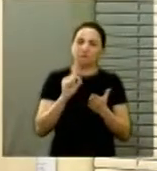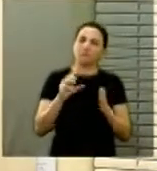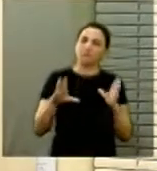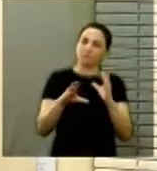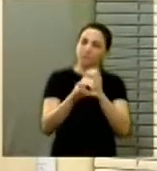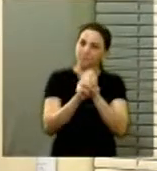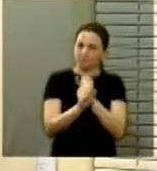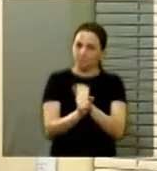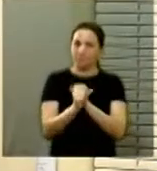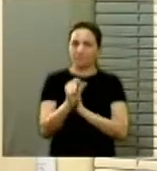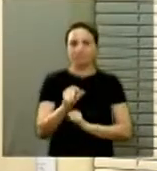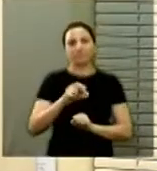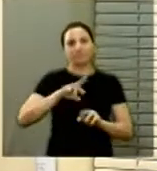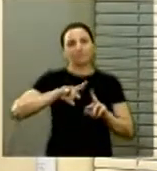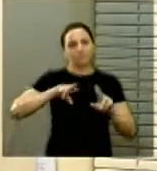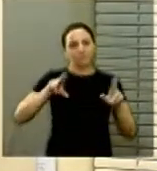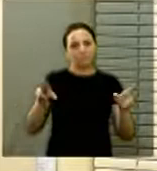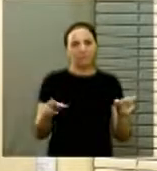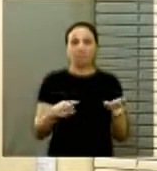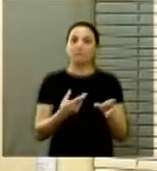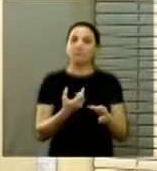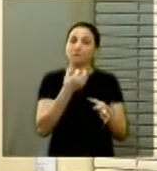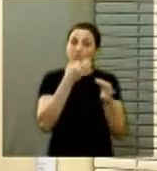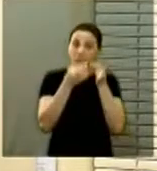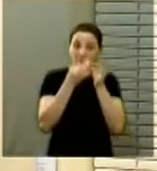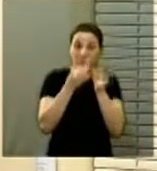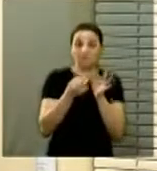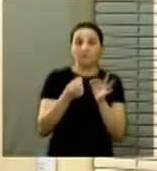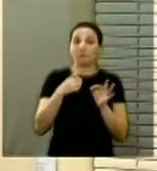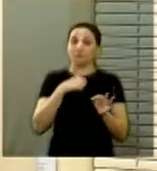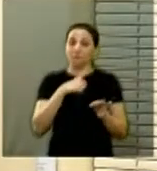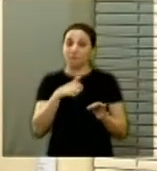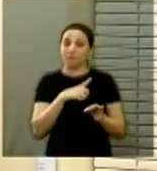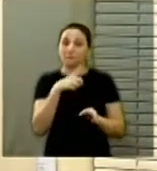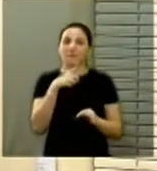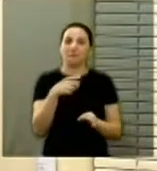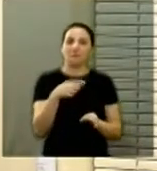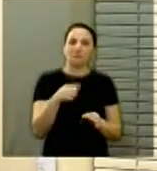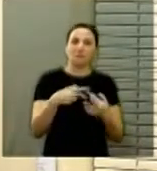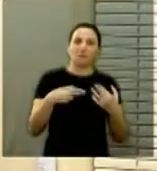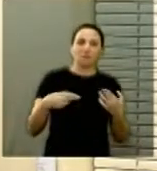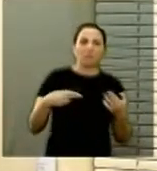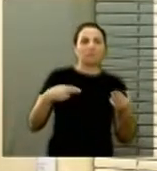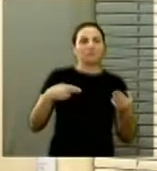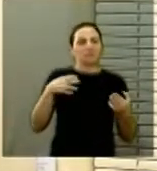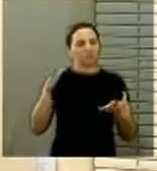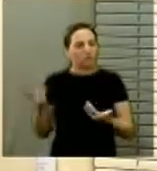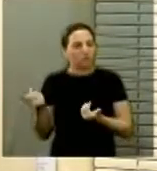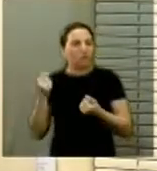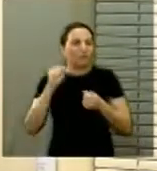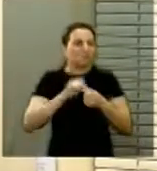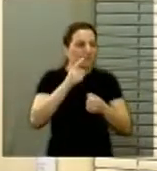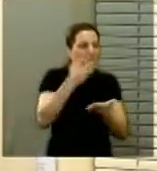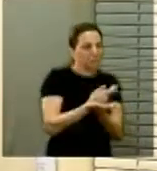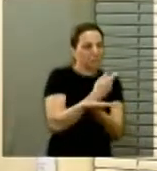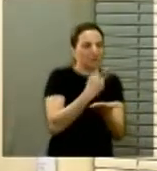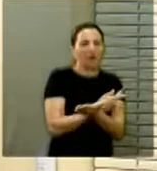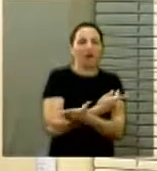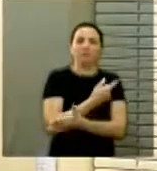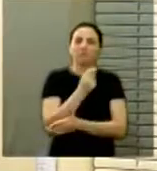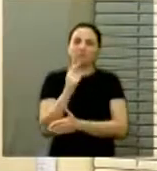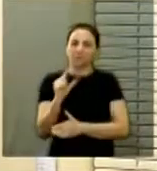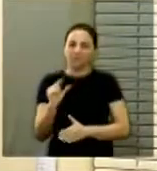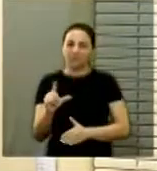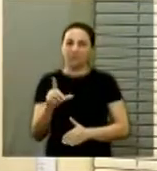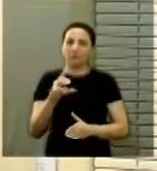disso, cabe desmistificar o argumento de que a taxa de incidência de ato infracional tem aumentado. É bom lembrar que o CNJ,